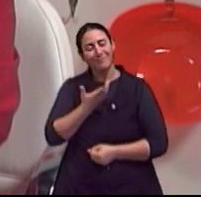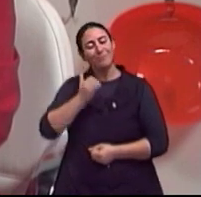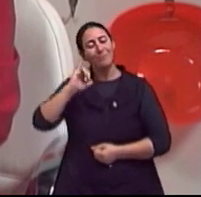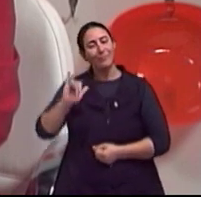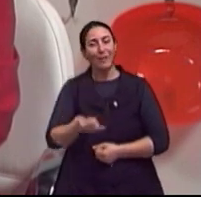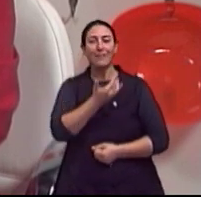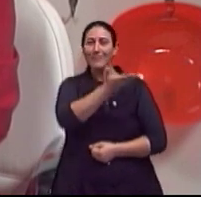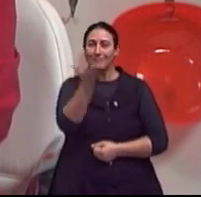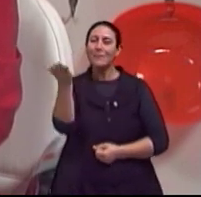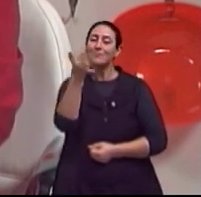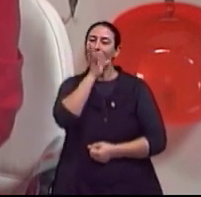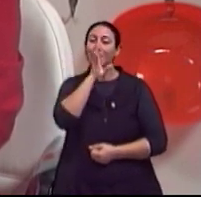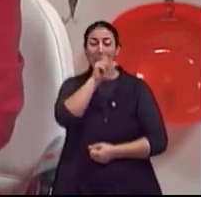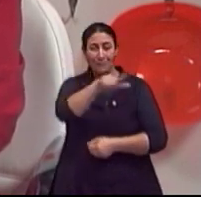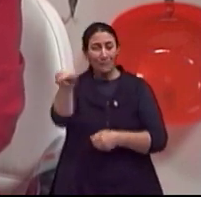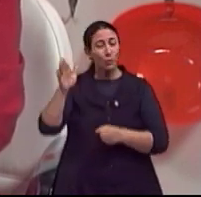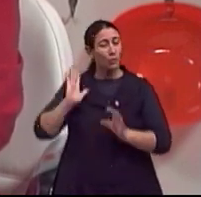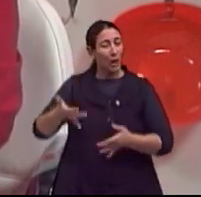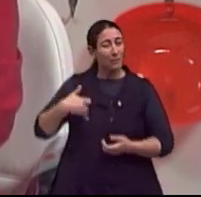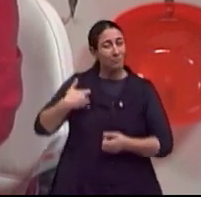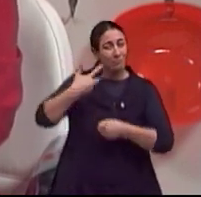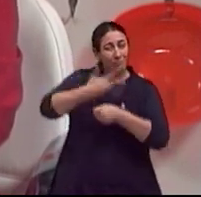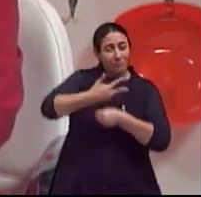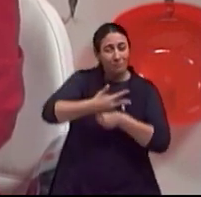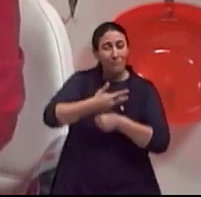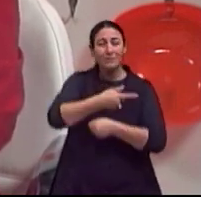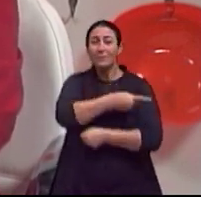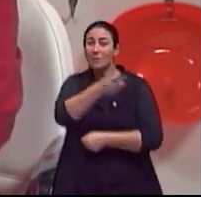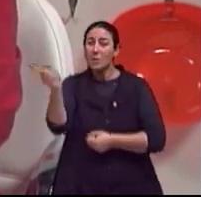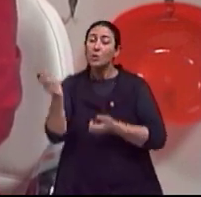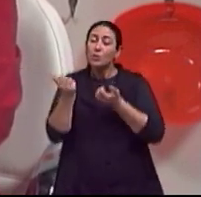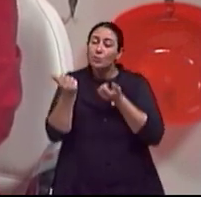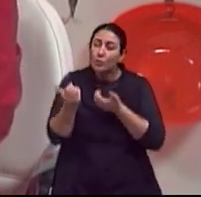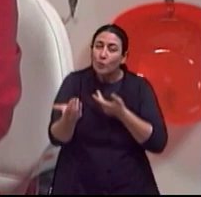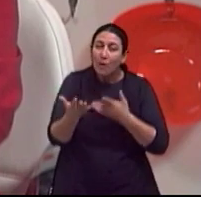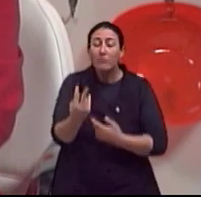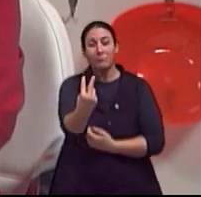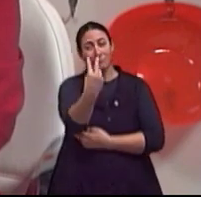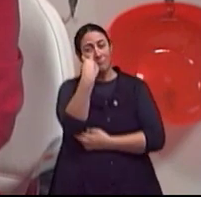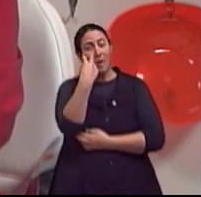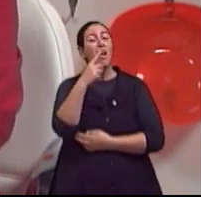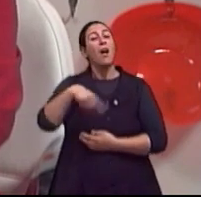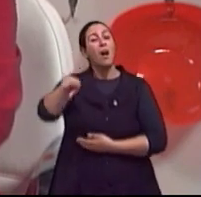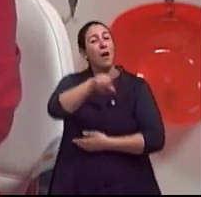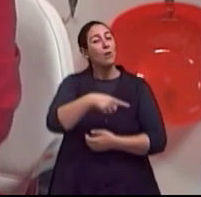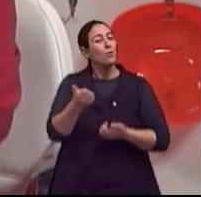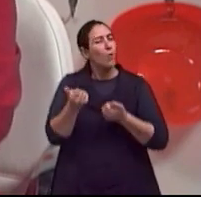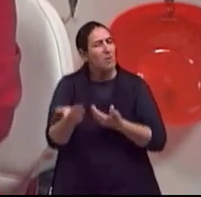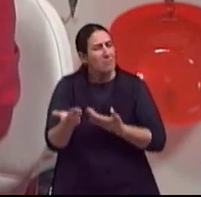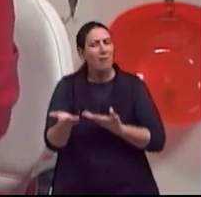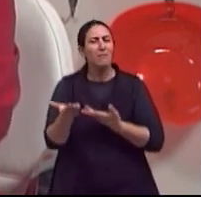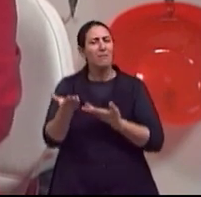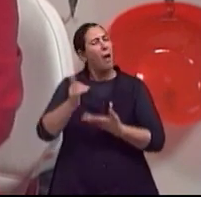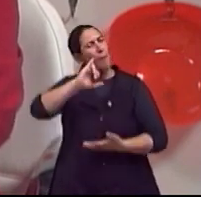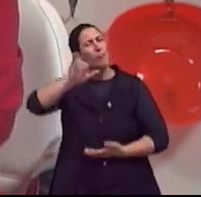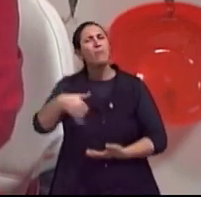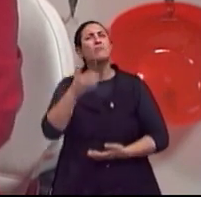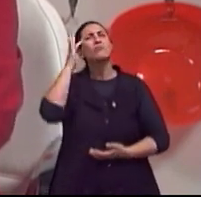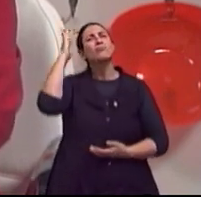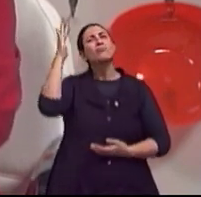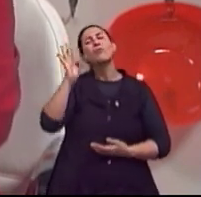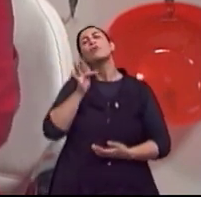é para quem já está na velhice, para quem está chegando lá, para os jovens que estão nos vendo, para os adolescentes. Pense como é que eu quero